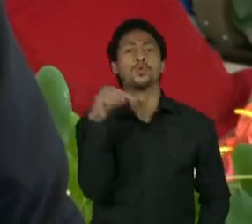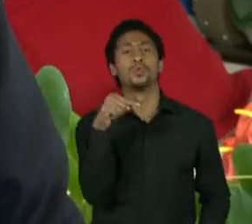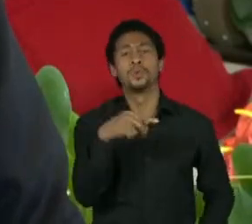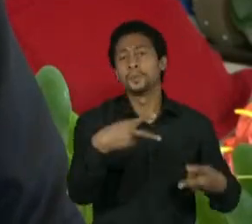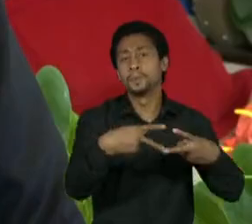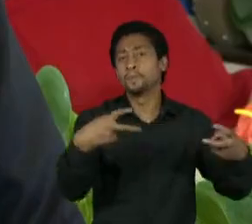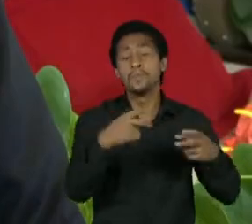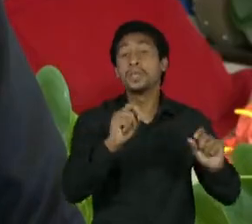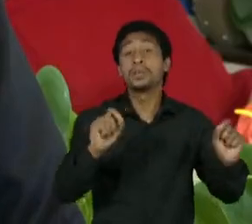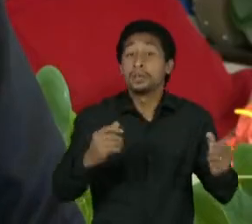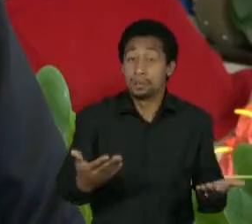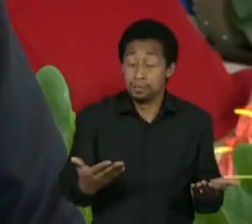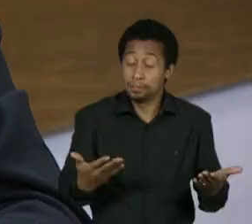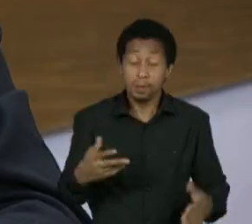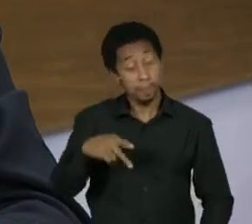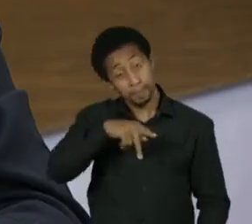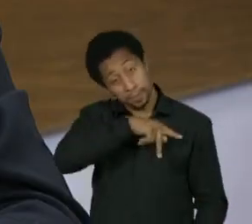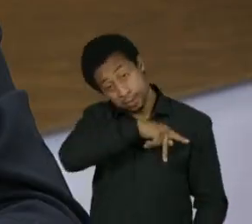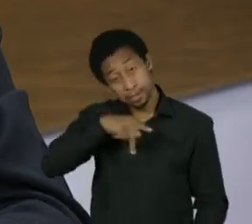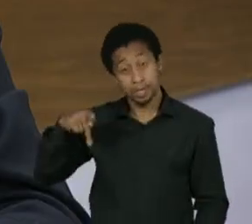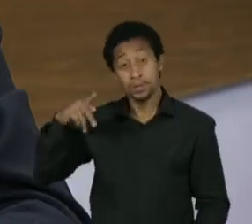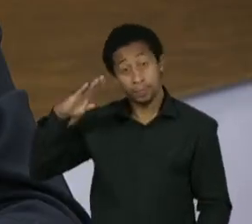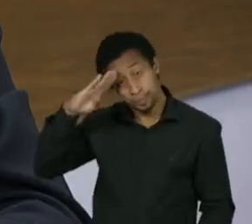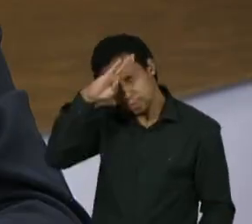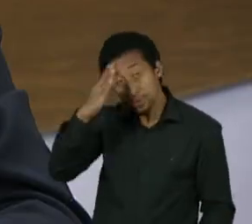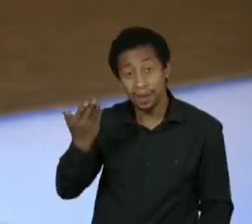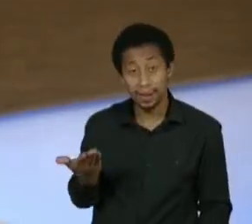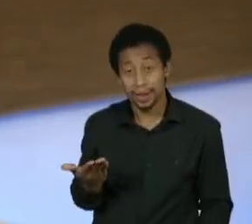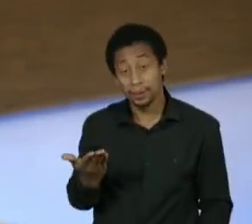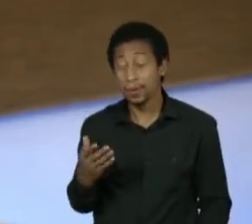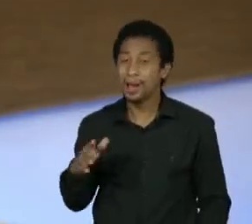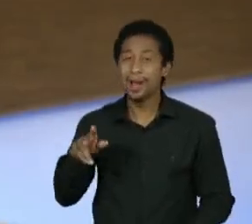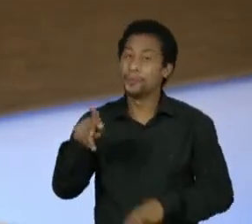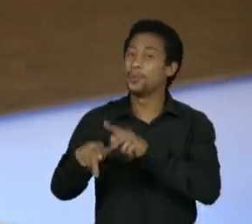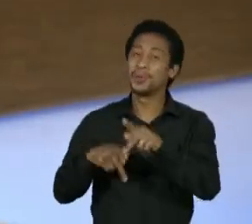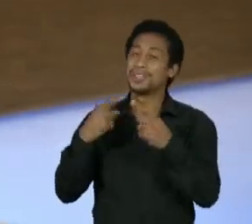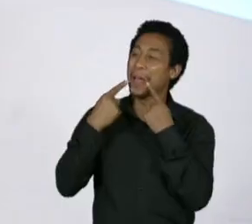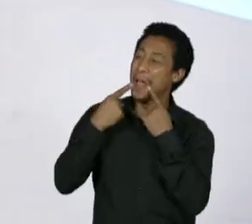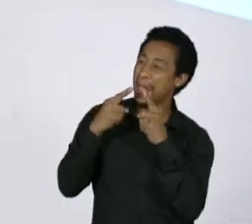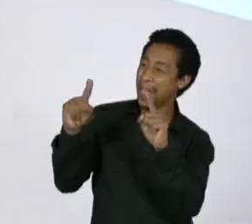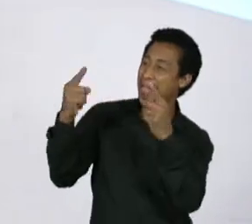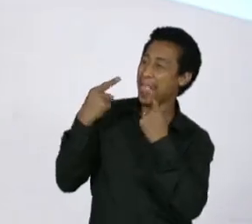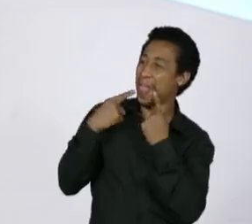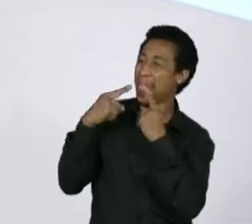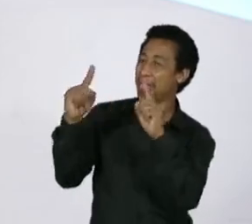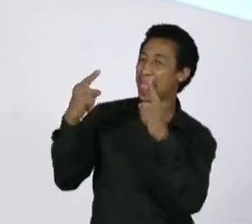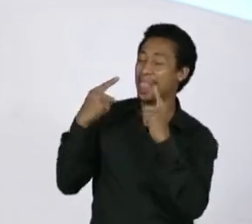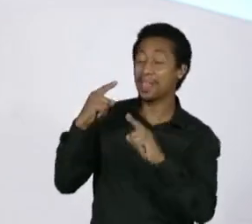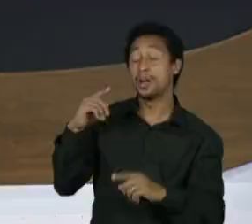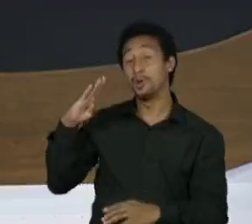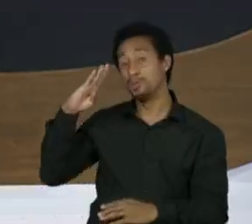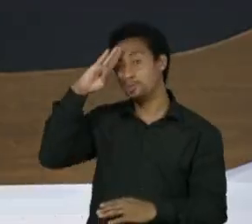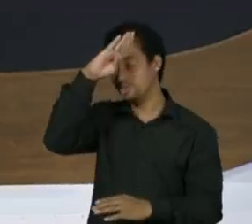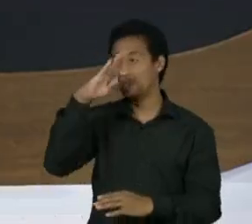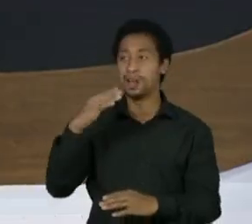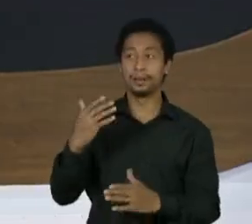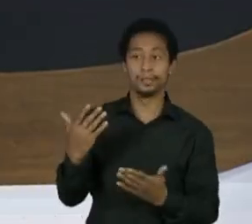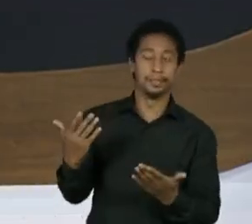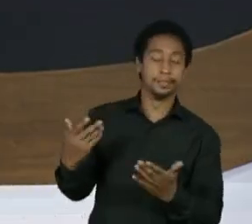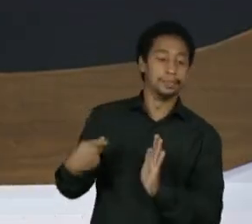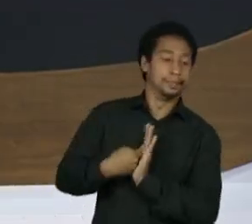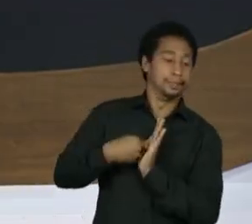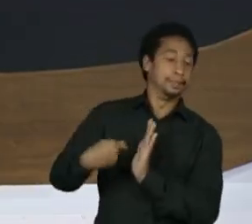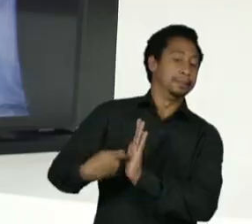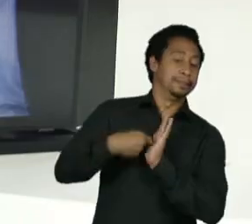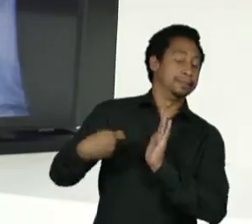do momento. Então, sabe que vai reclamar lá e o presidente acaba fazendo concessões. É esse que é o